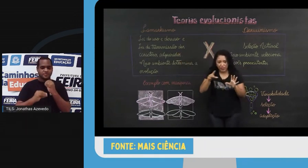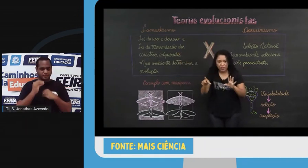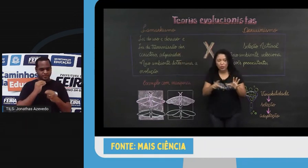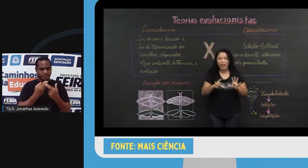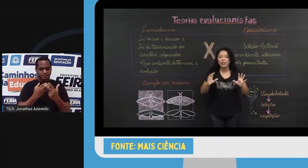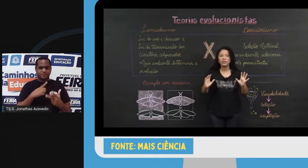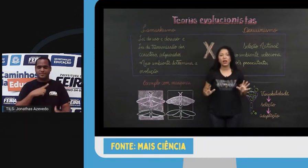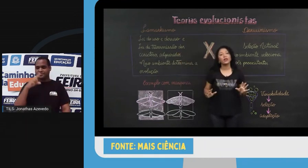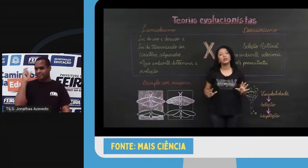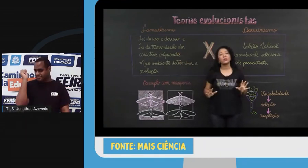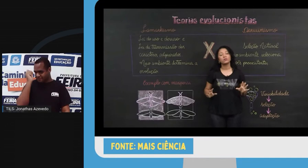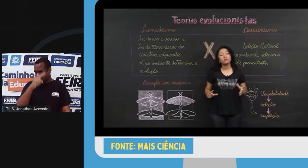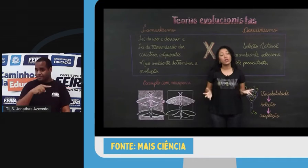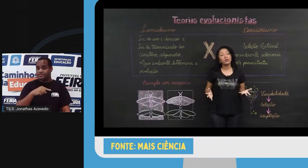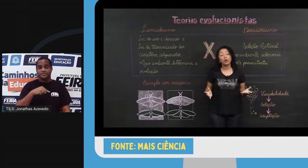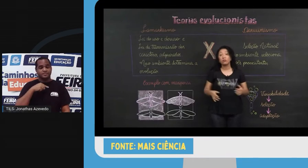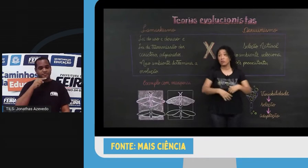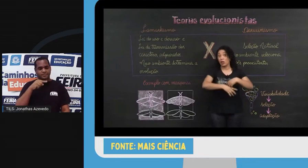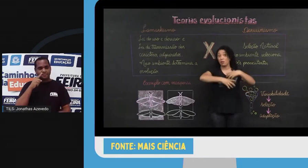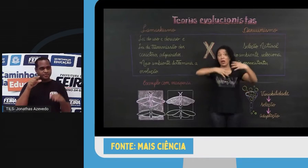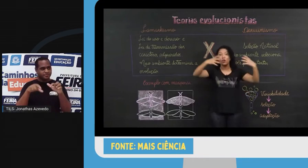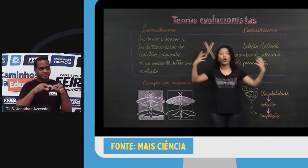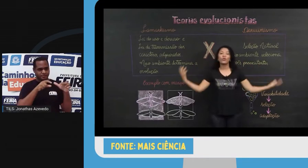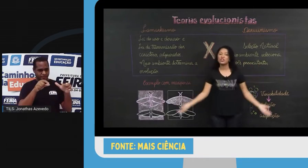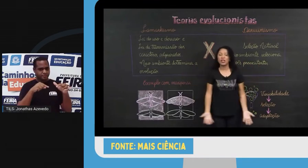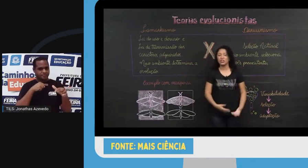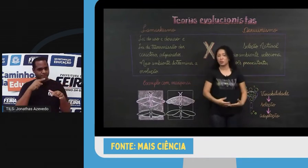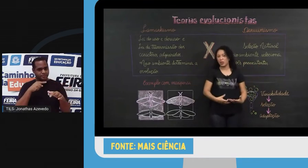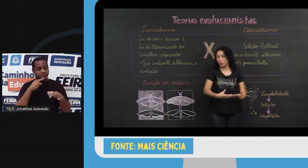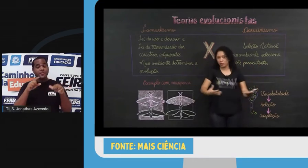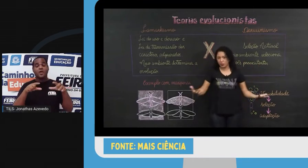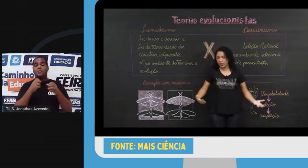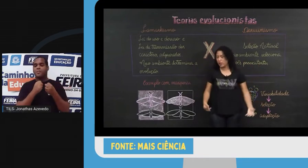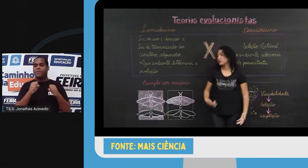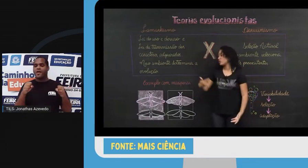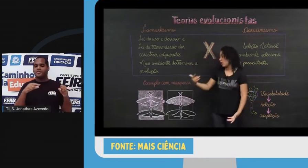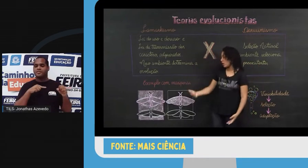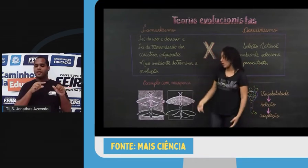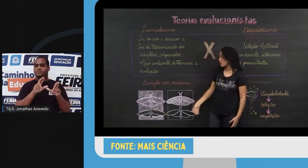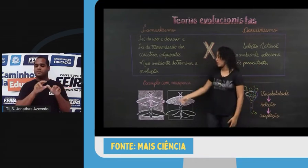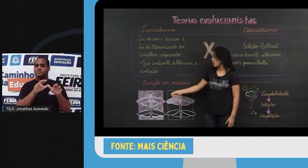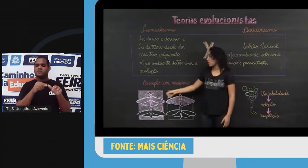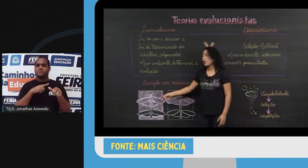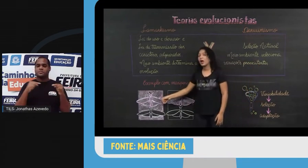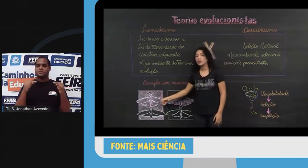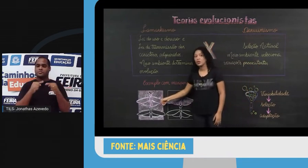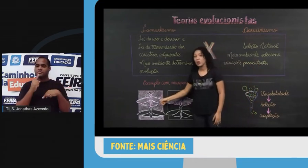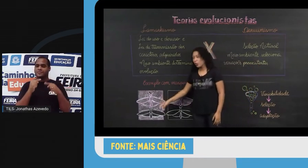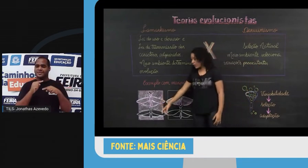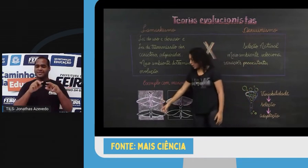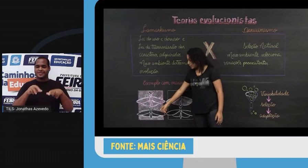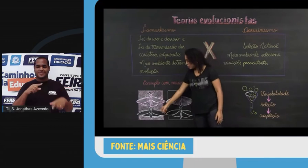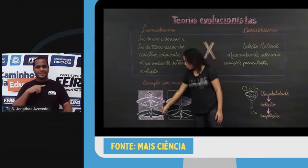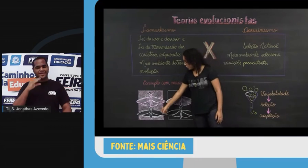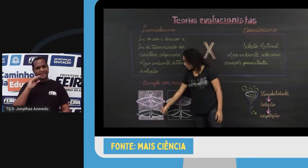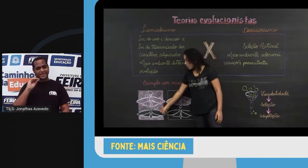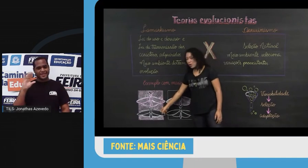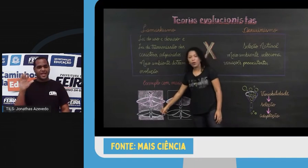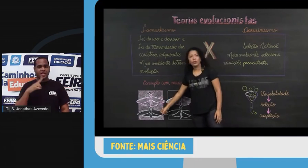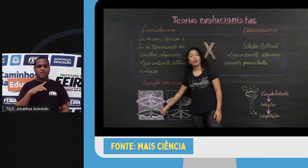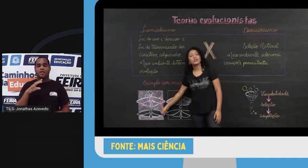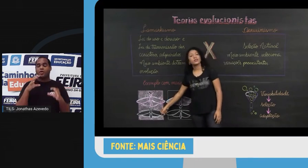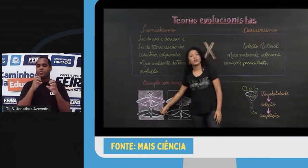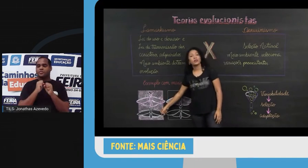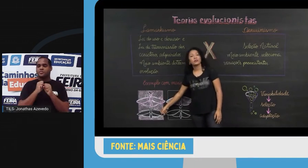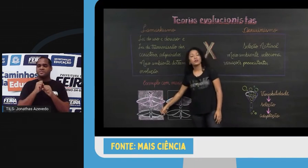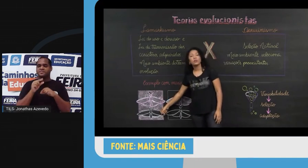era mais difícil localizá-la ali. Então, a maior quantidade das mariposas presentes eram as claras. porque as escuras,